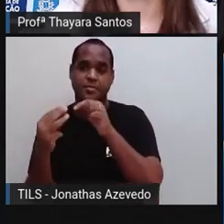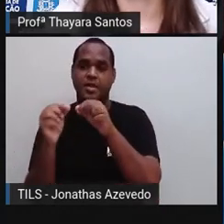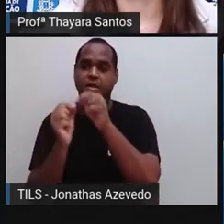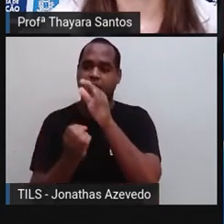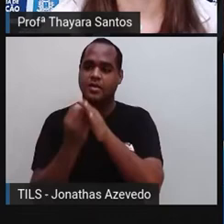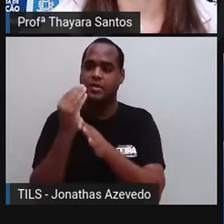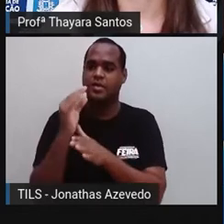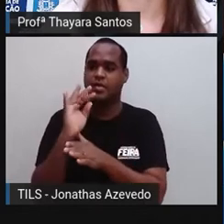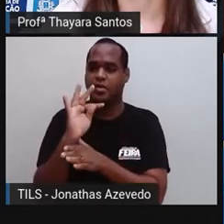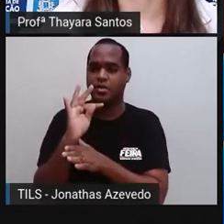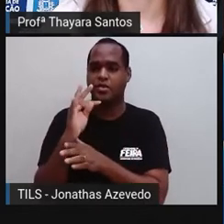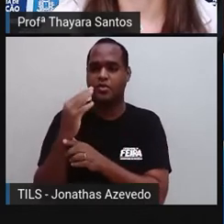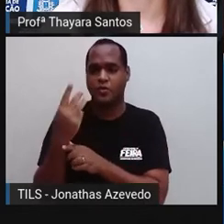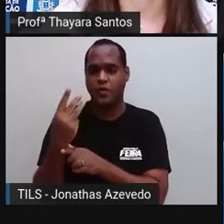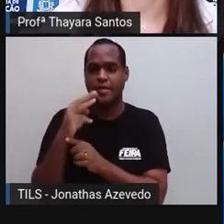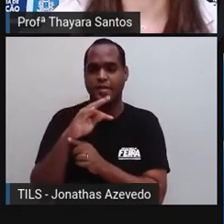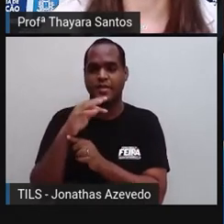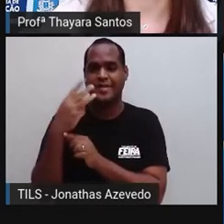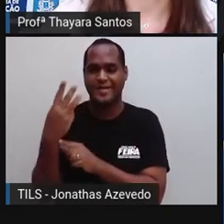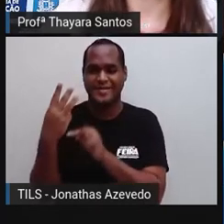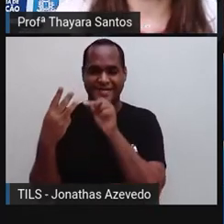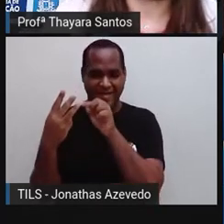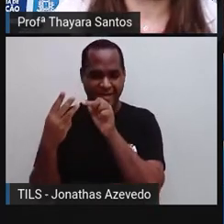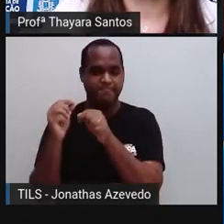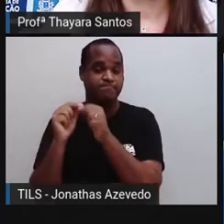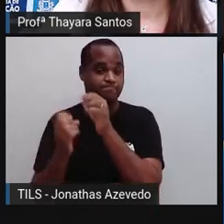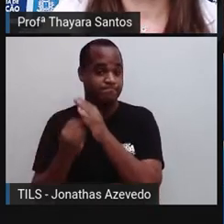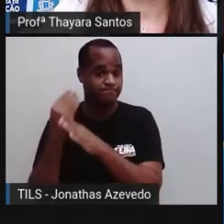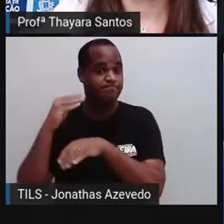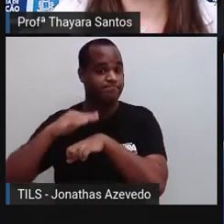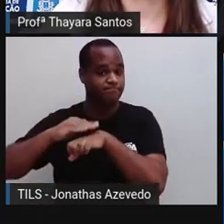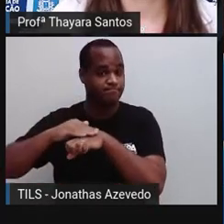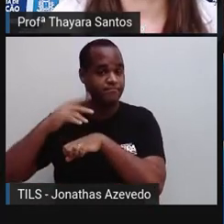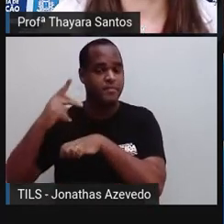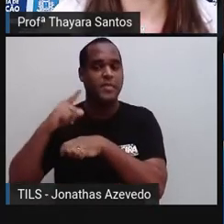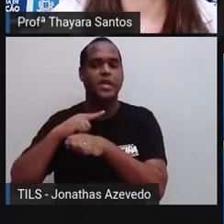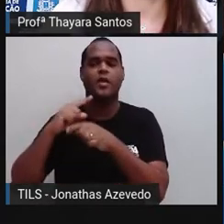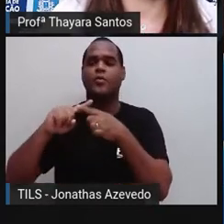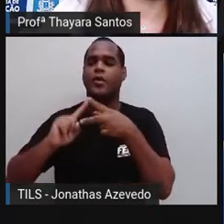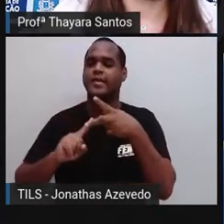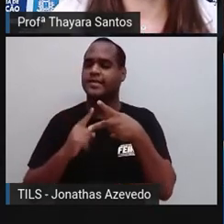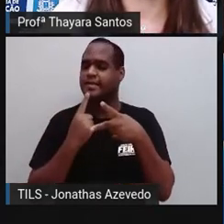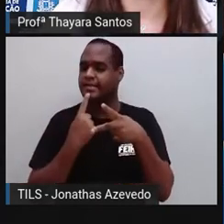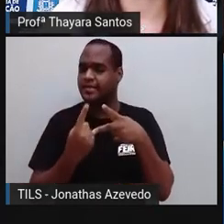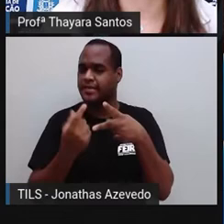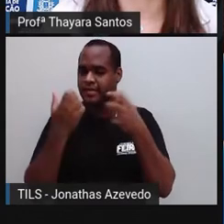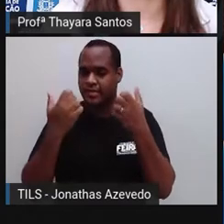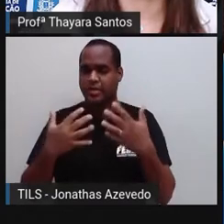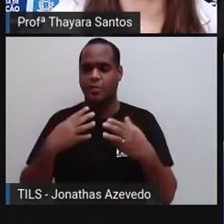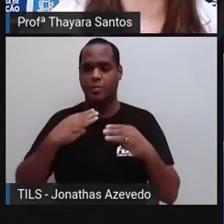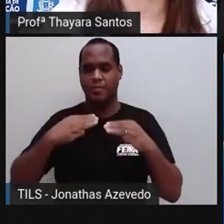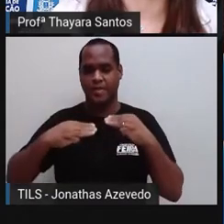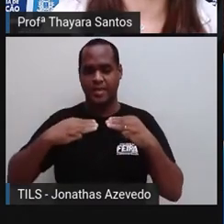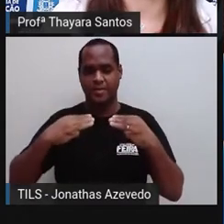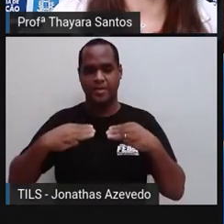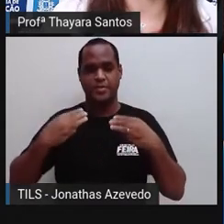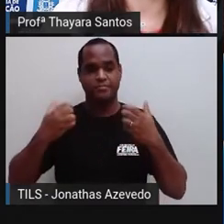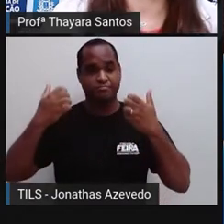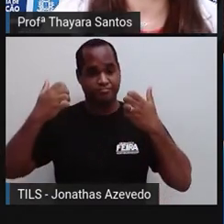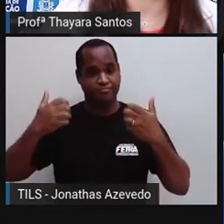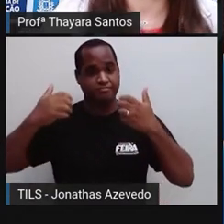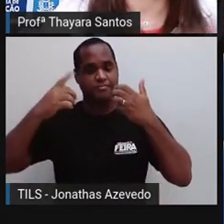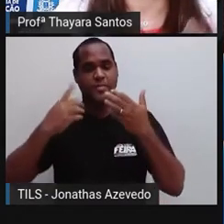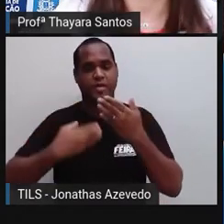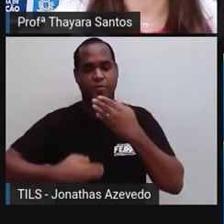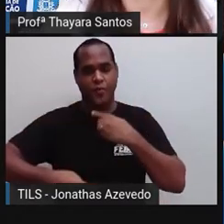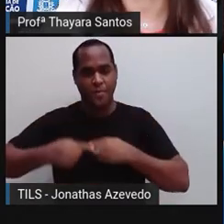a tiroxina e a triodotironina. E esses dois hormônios, eles estimulam o nosso metabolismo,